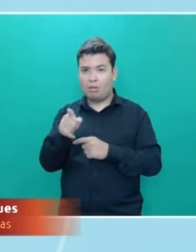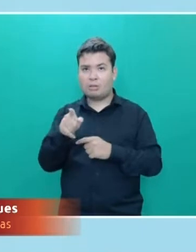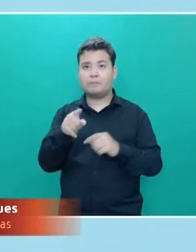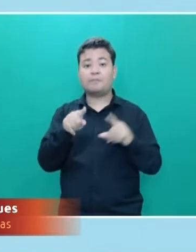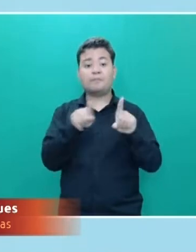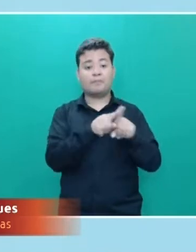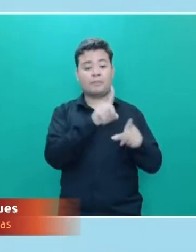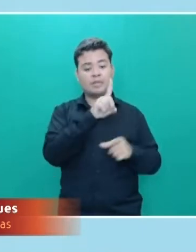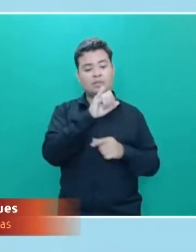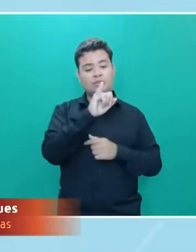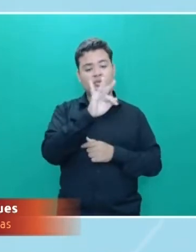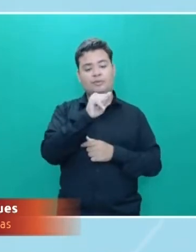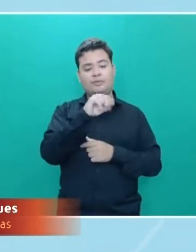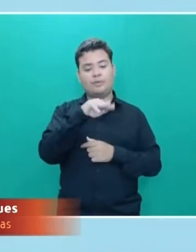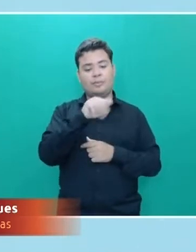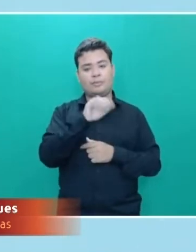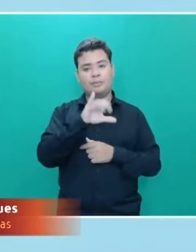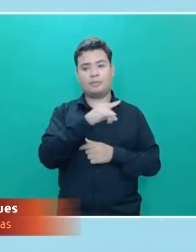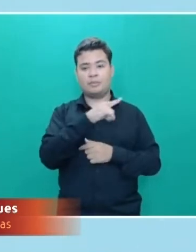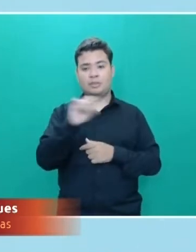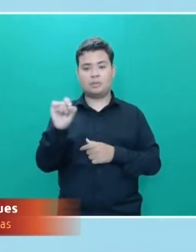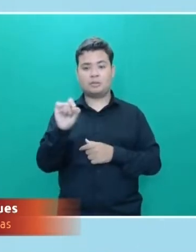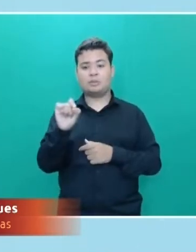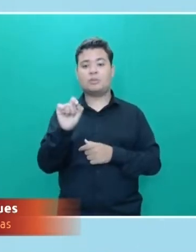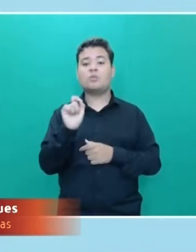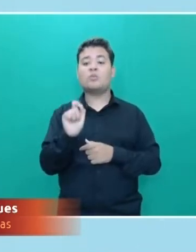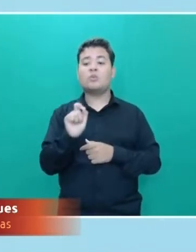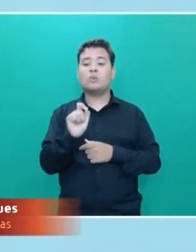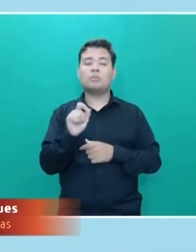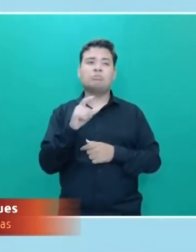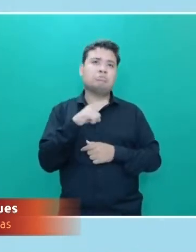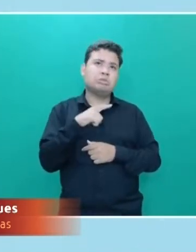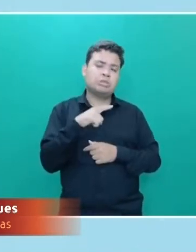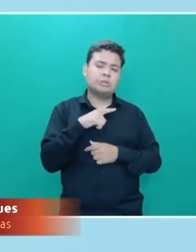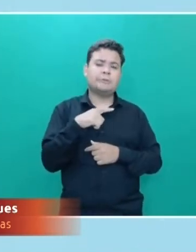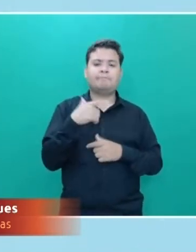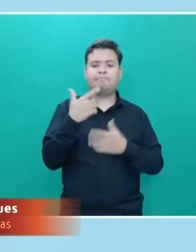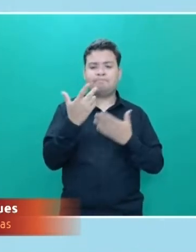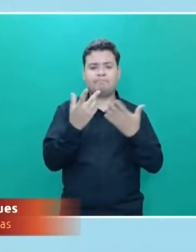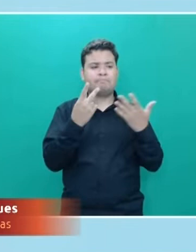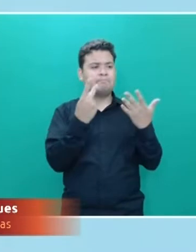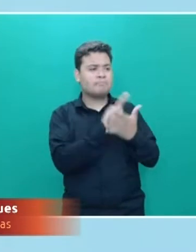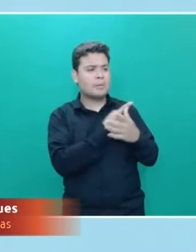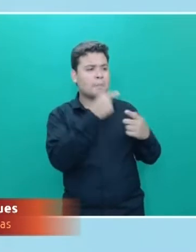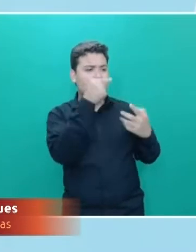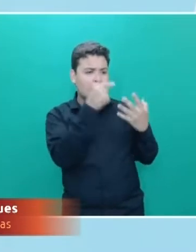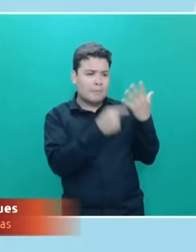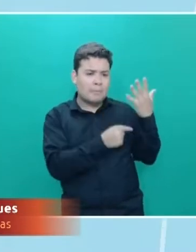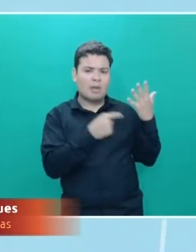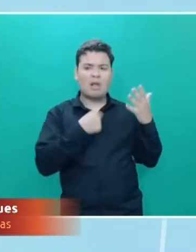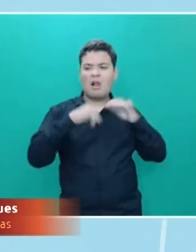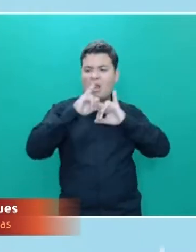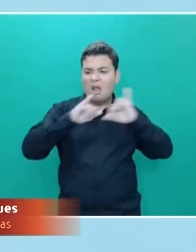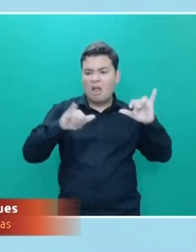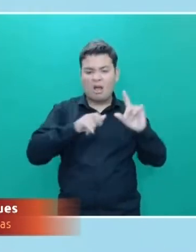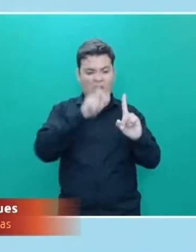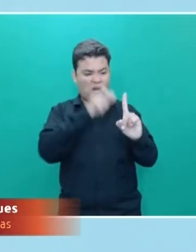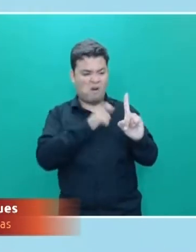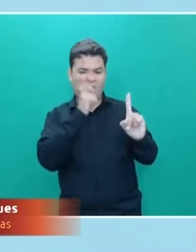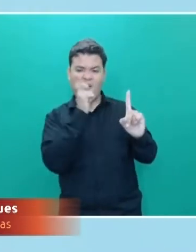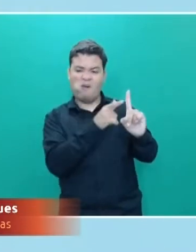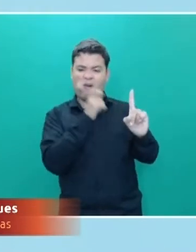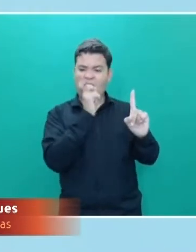quando eu coloco fatos que venham ali a tornar negativa a imagem daquela pessoa.